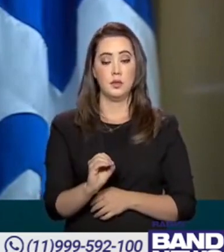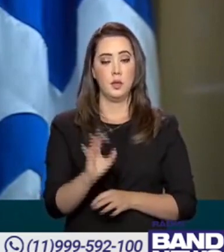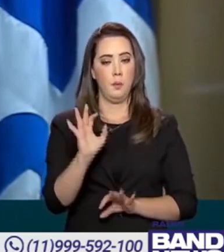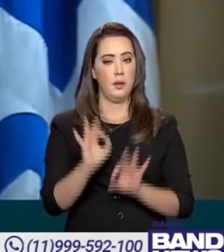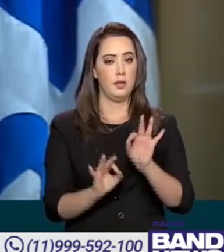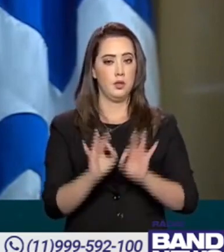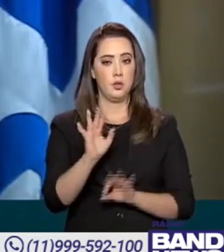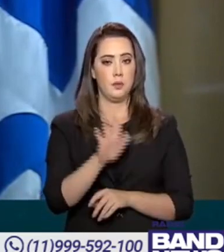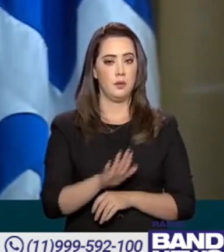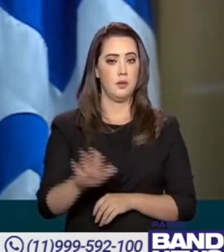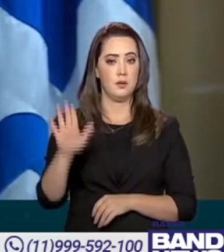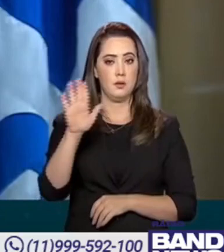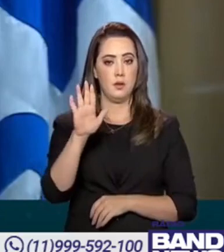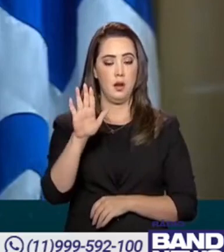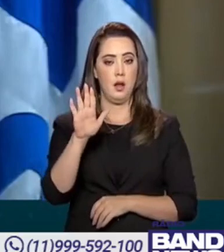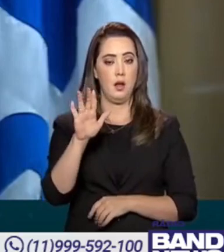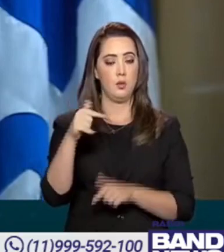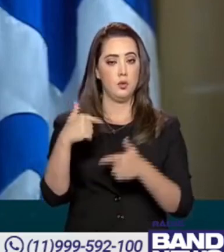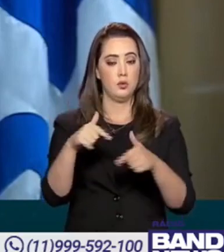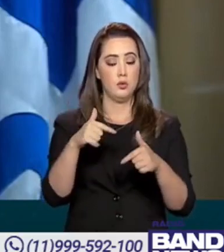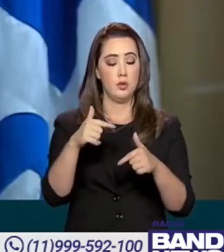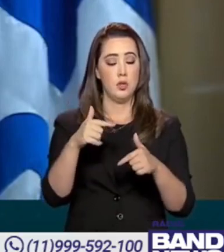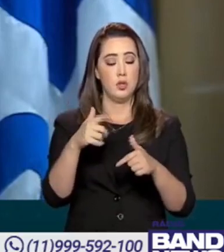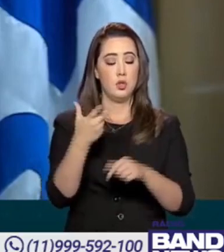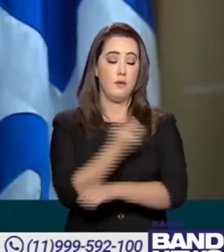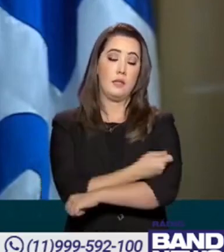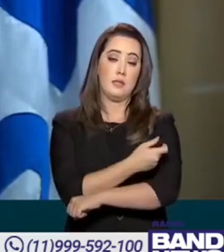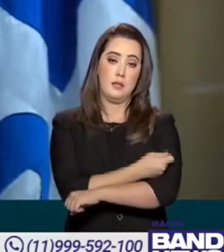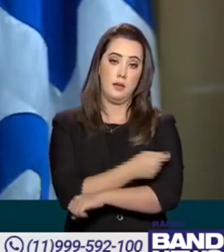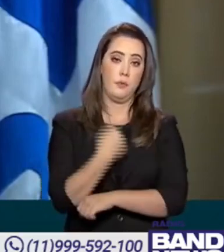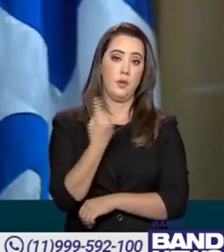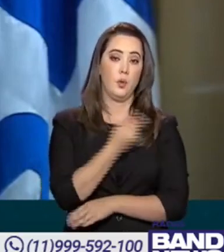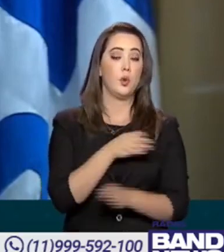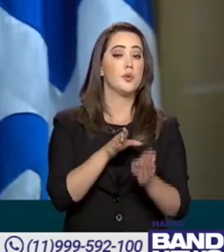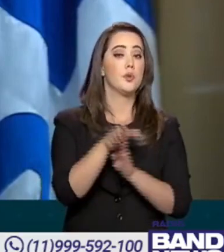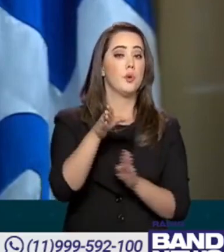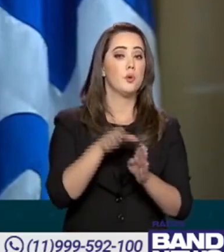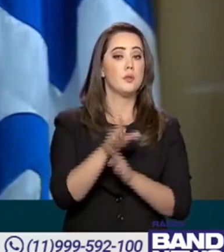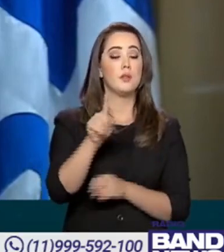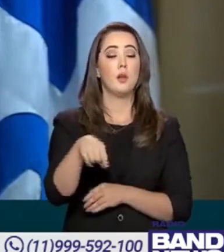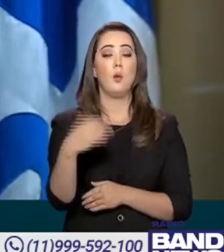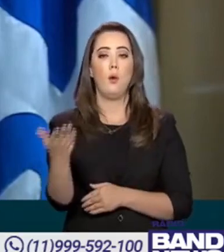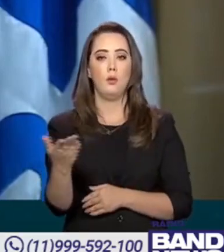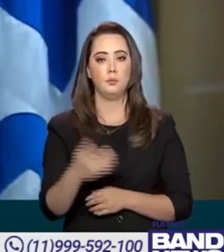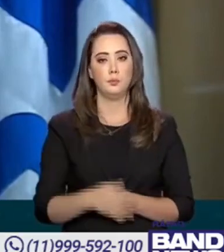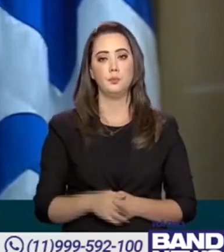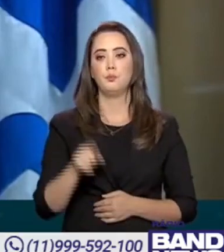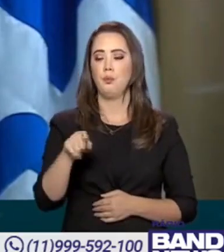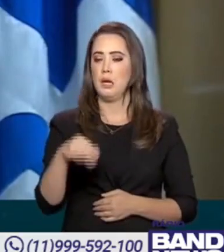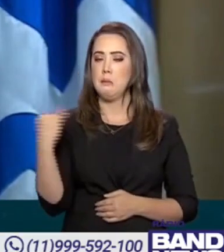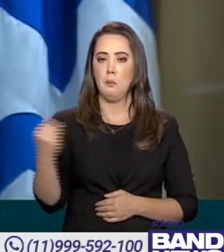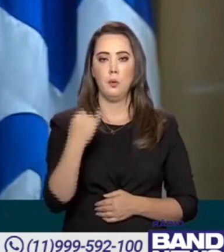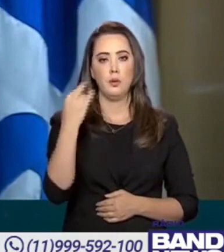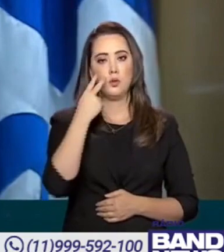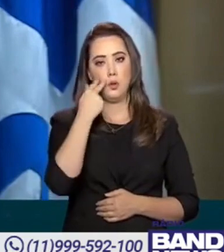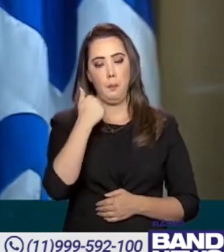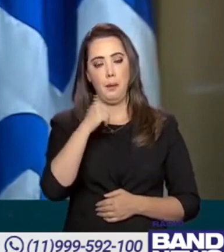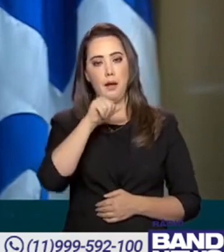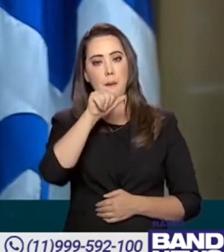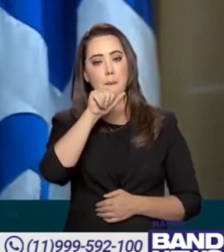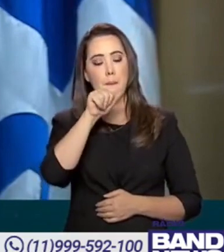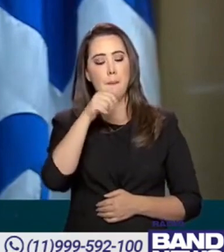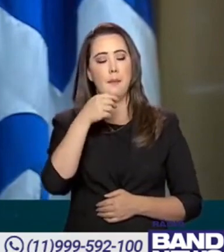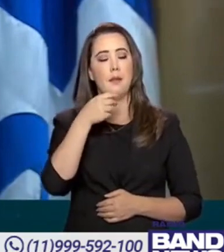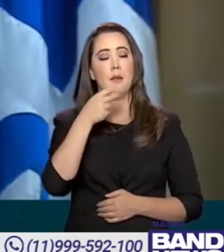recomendações sinteticamente falando? Imprescindível que os pais, mães responsáveis